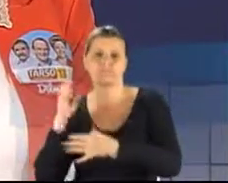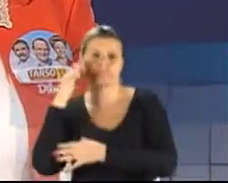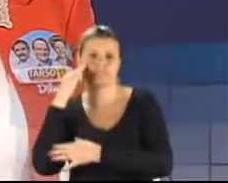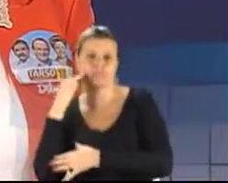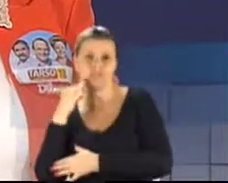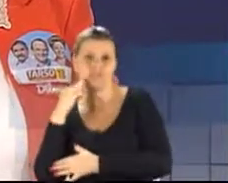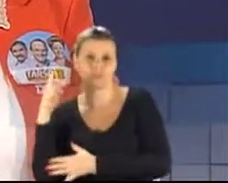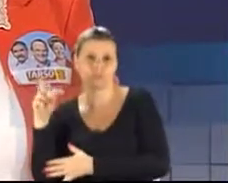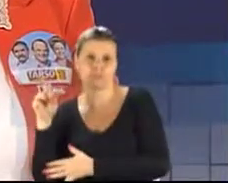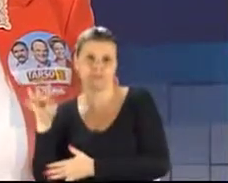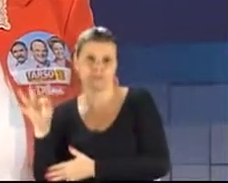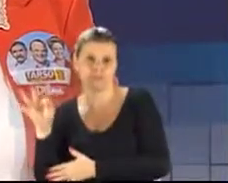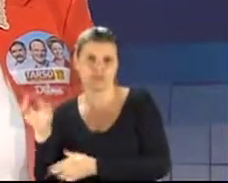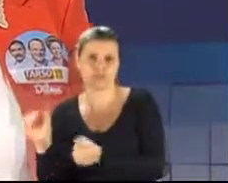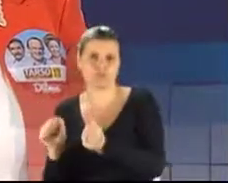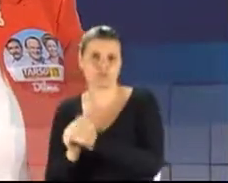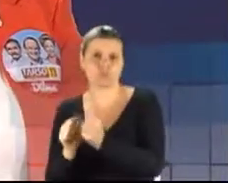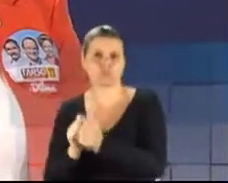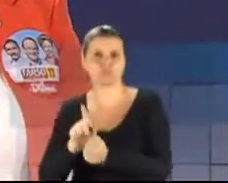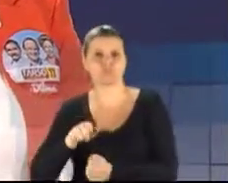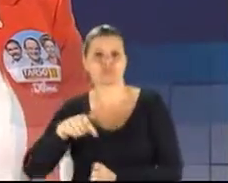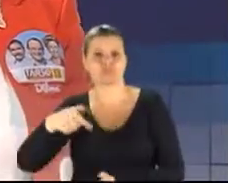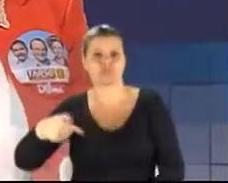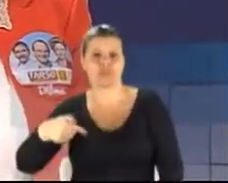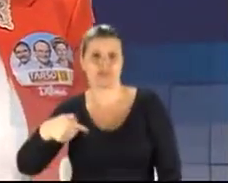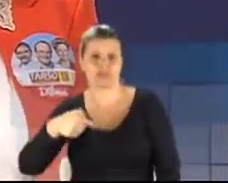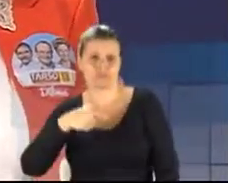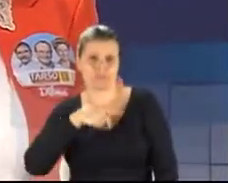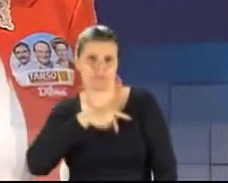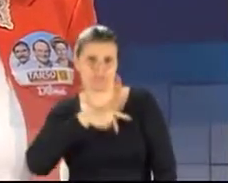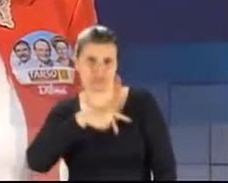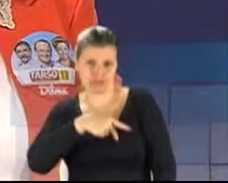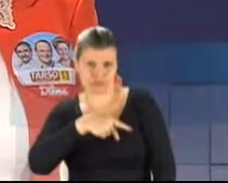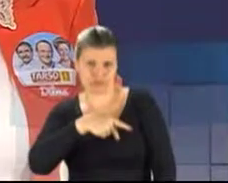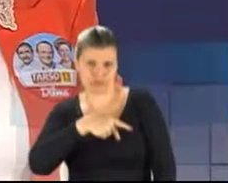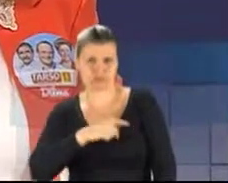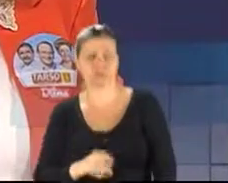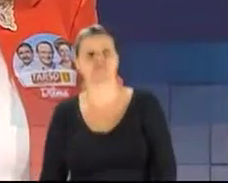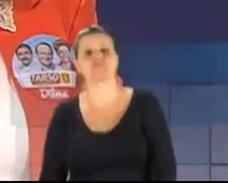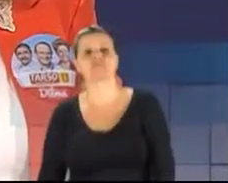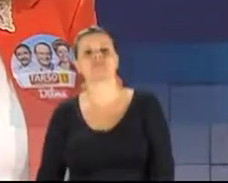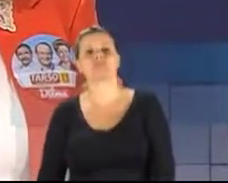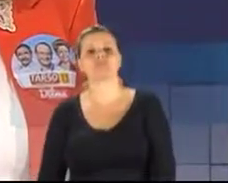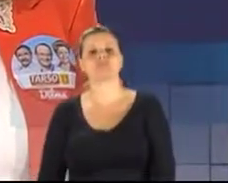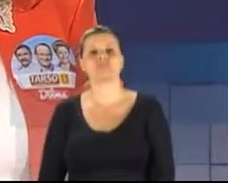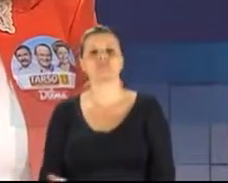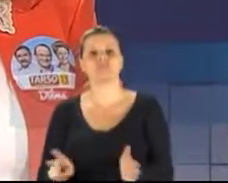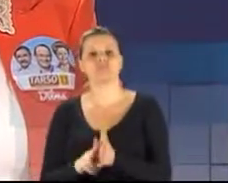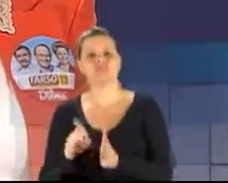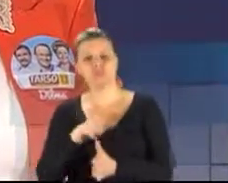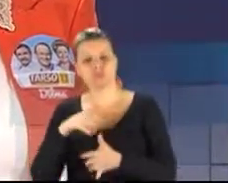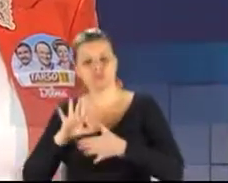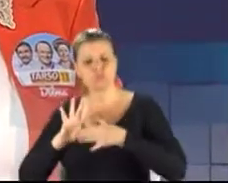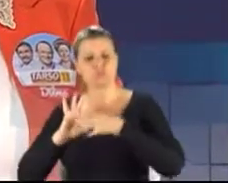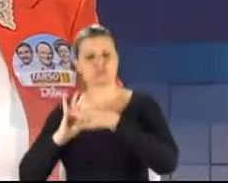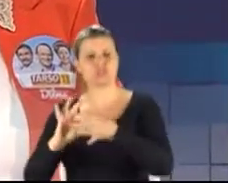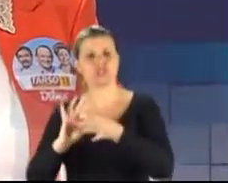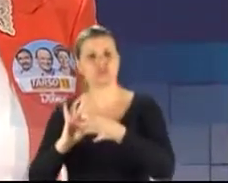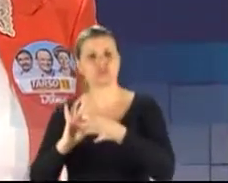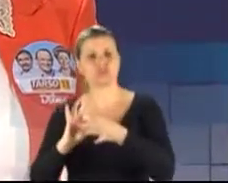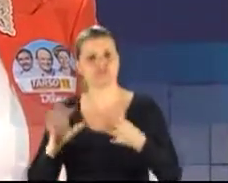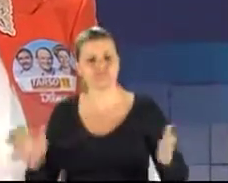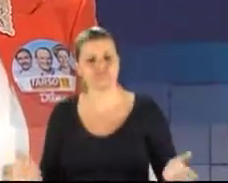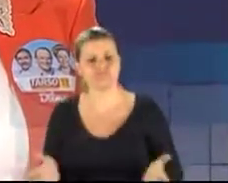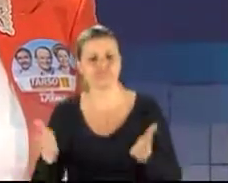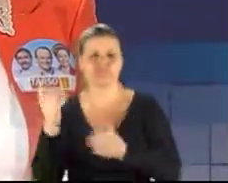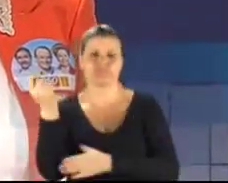do PT, com sete partidos, a nossa frente, da nossa unidade pelo Rio Grande. E